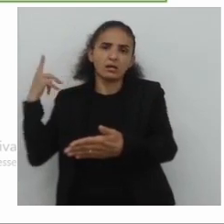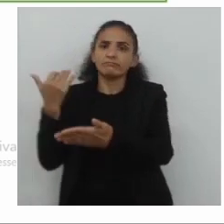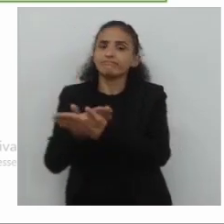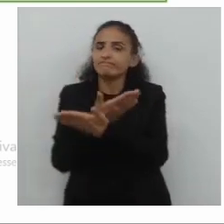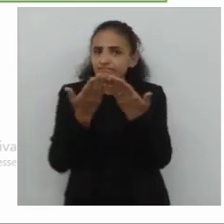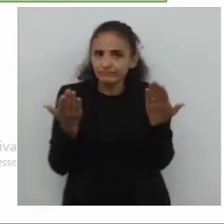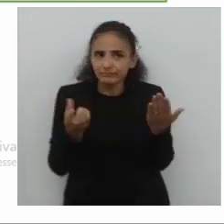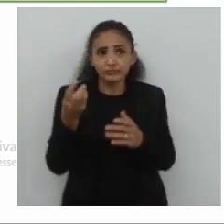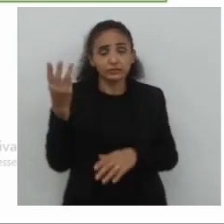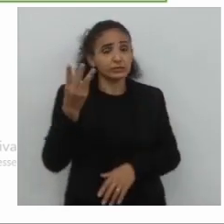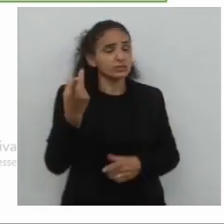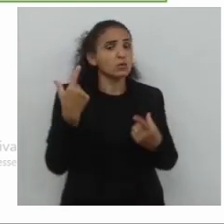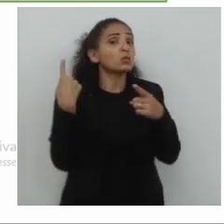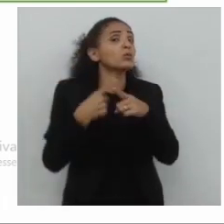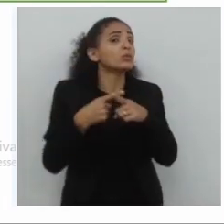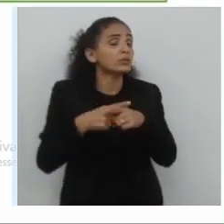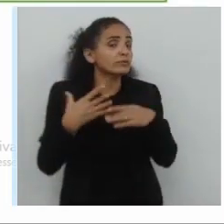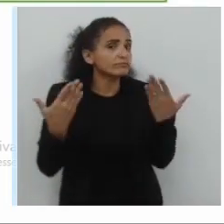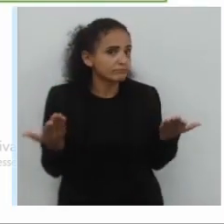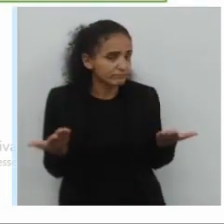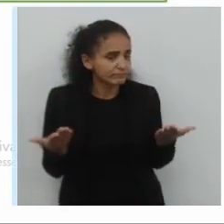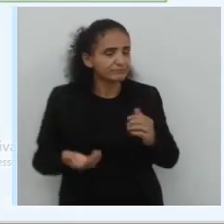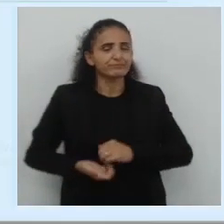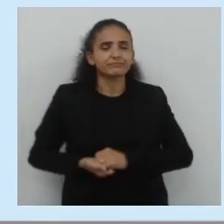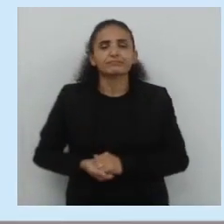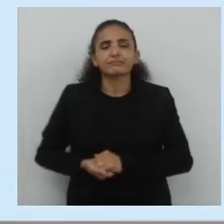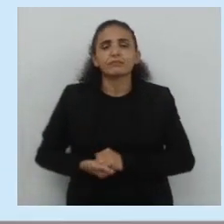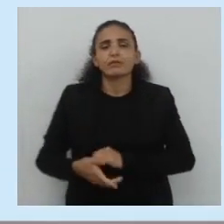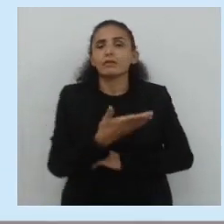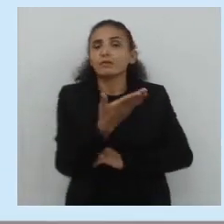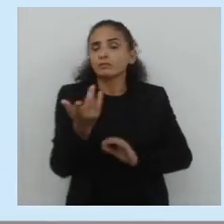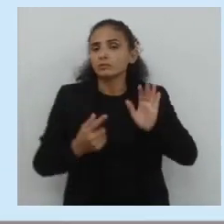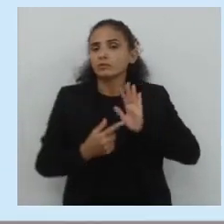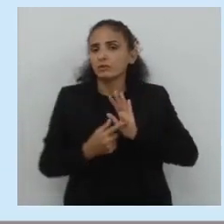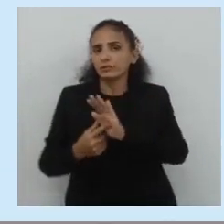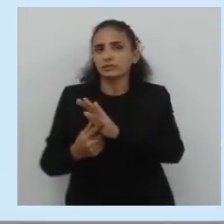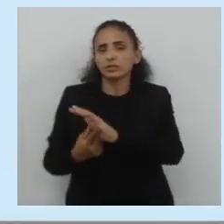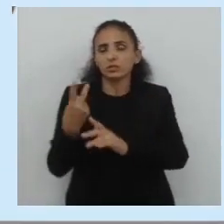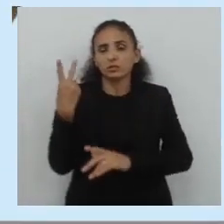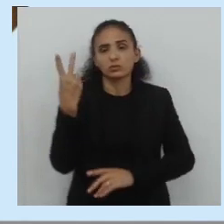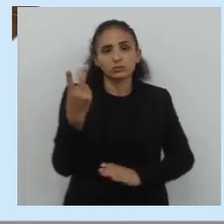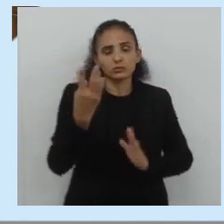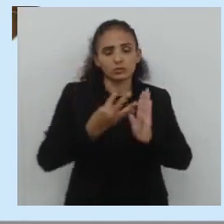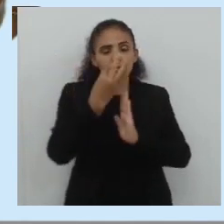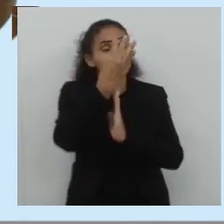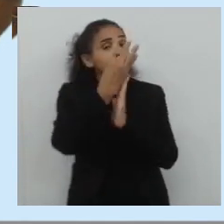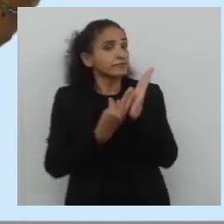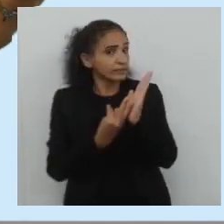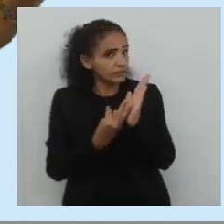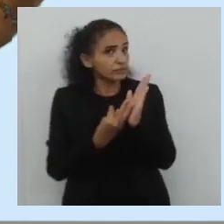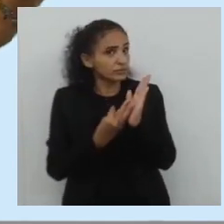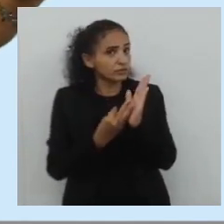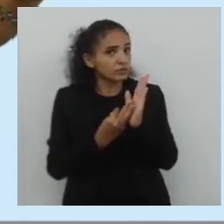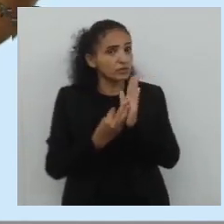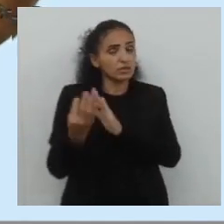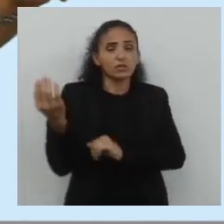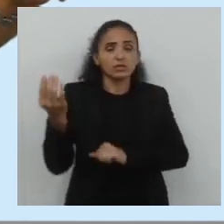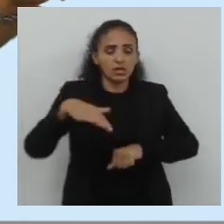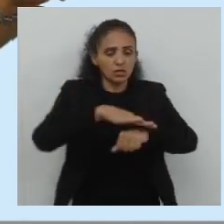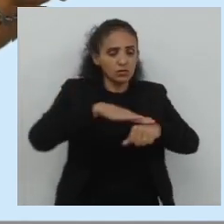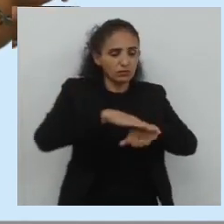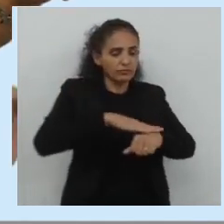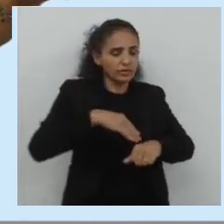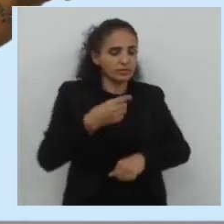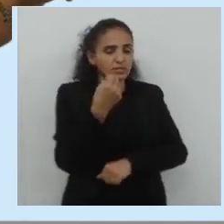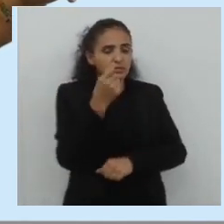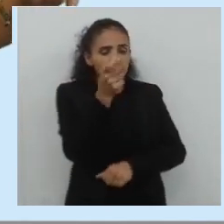texto. Terceiro ponto, por quê? Então, veja só, trouxe para vocês dois textos. Trouxe um texto da conversa de duas